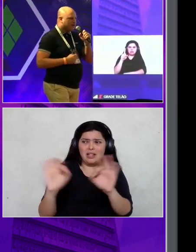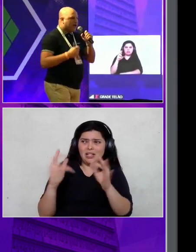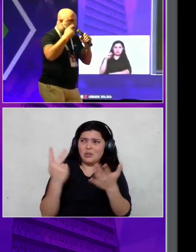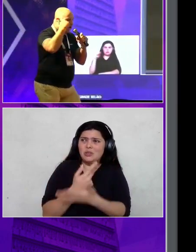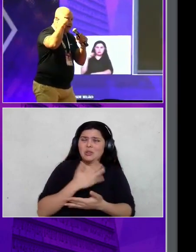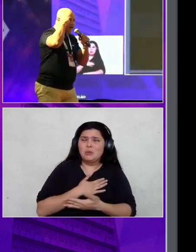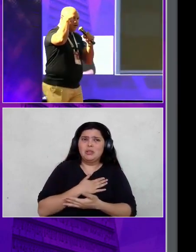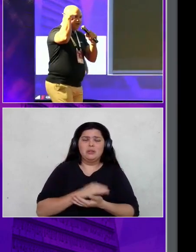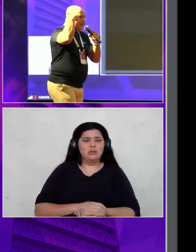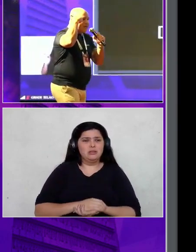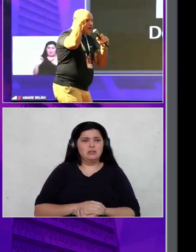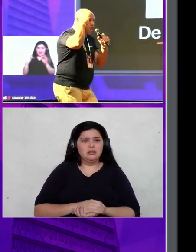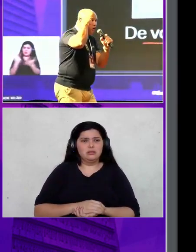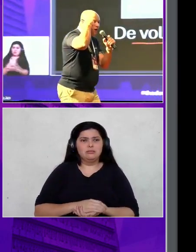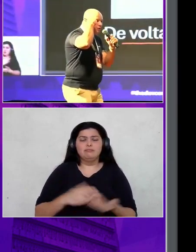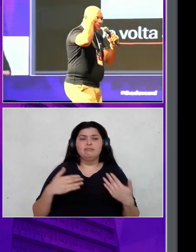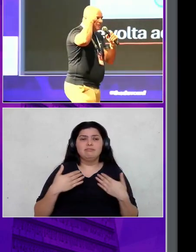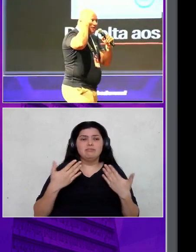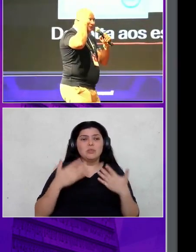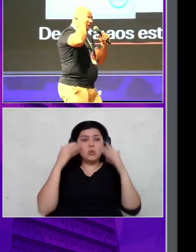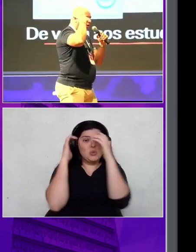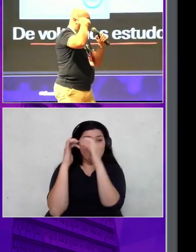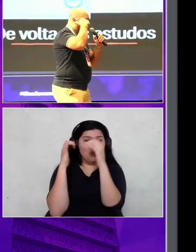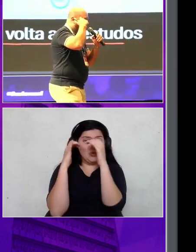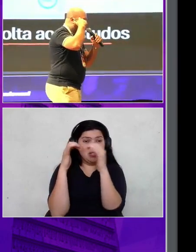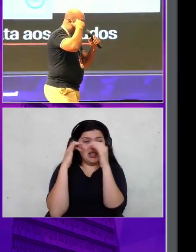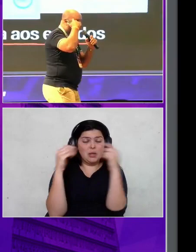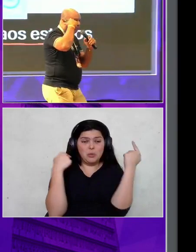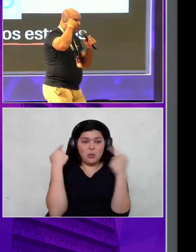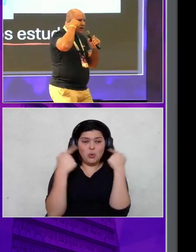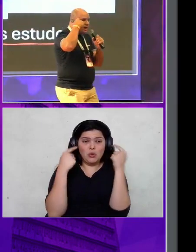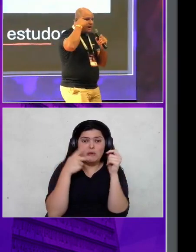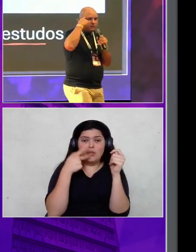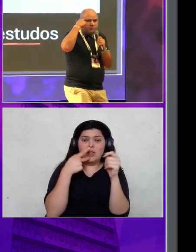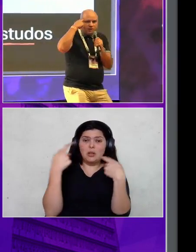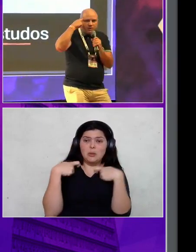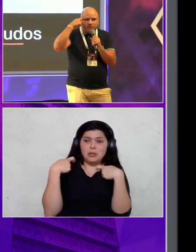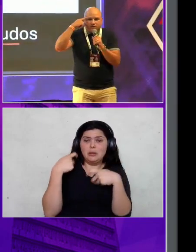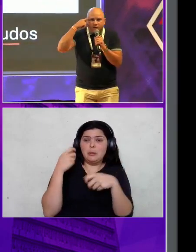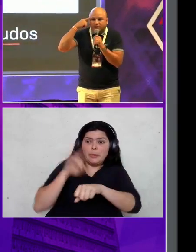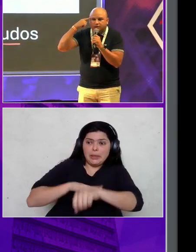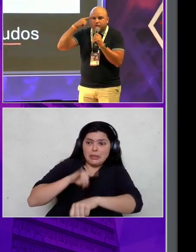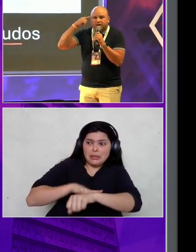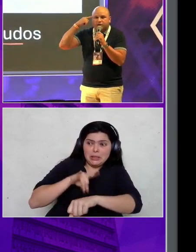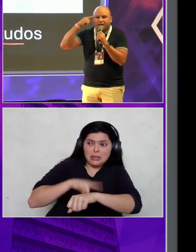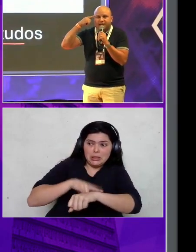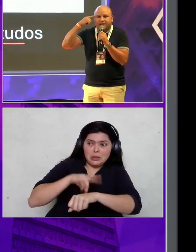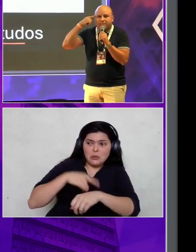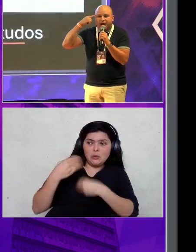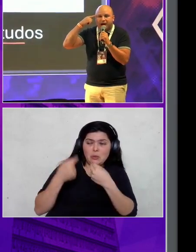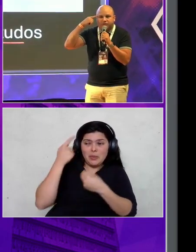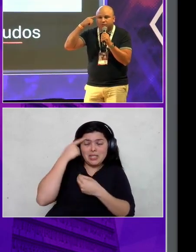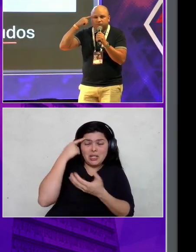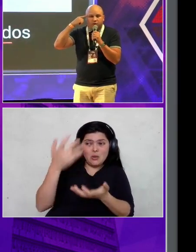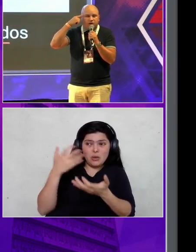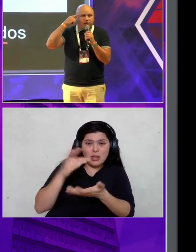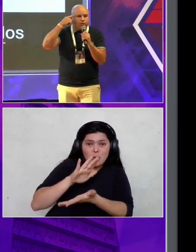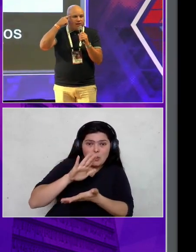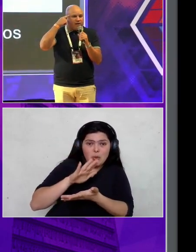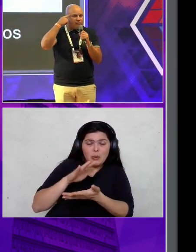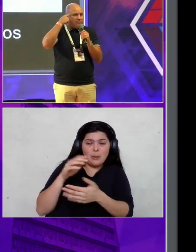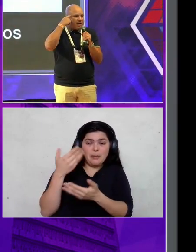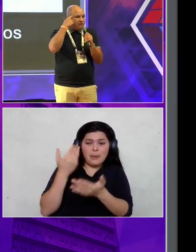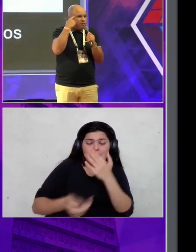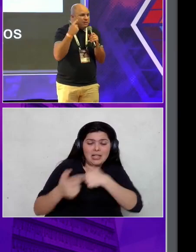E aí, cara, o cérebro é doido. Você fica falando, meu, eu estou indo muito para o banheiro. Vão achar que eu estou querendo matar trabalho. Vão achar que eu não estou